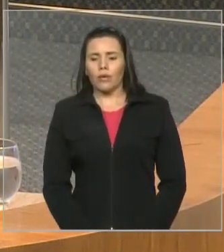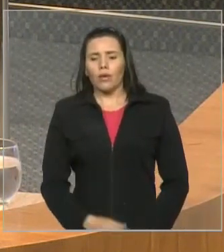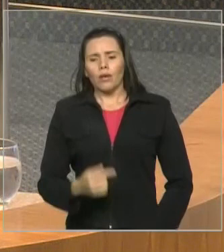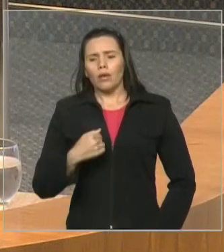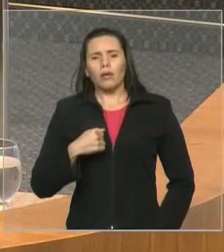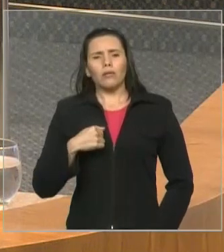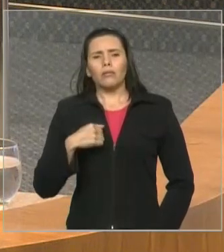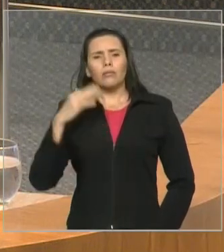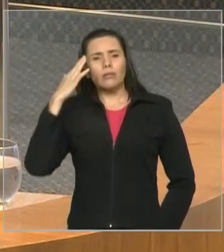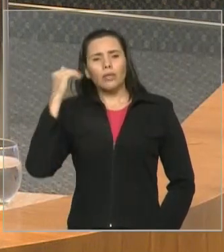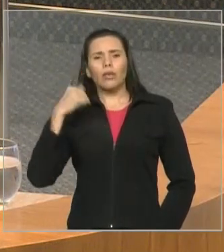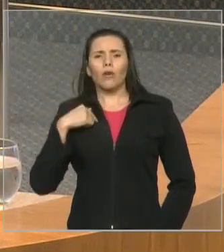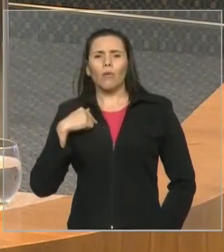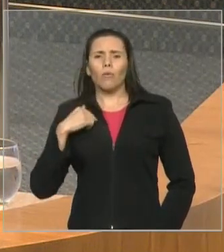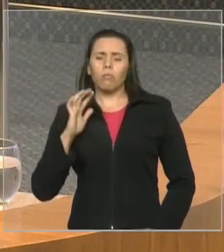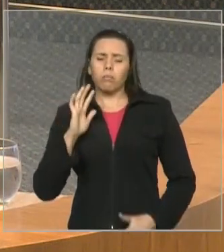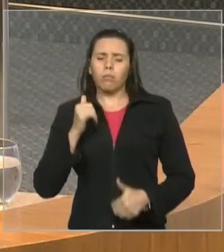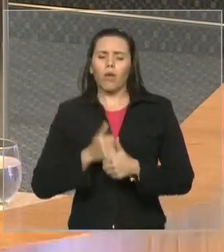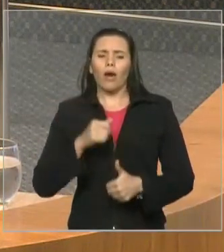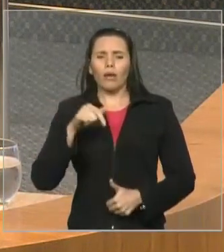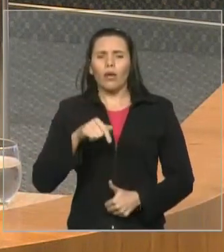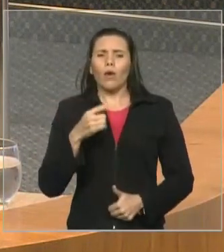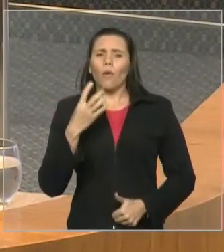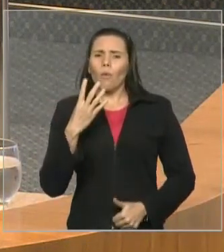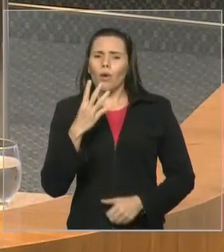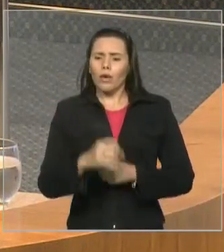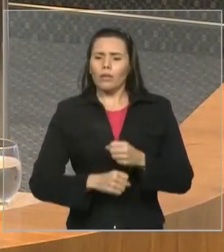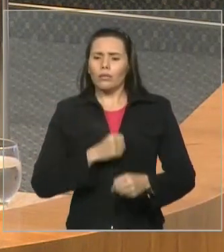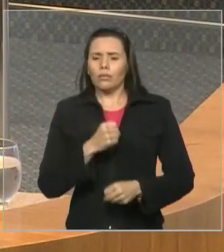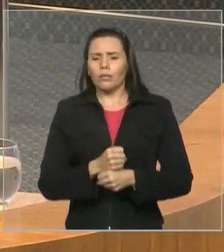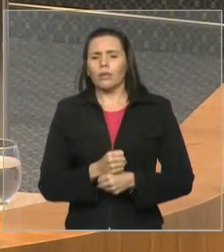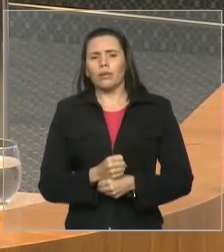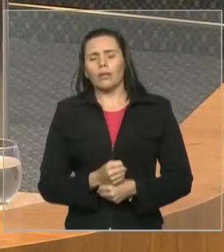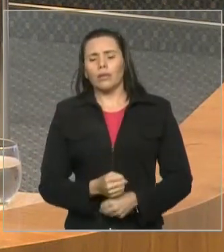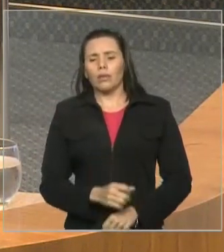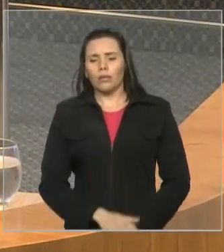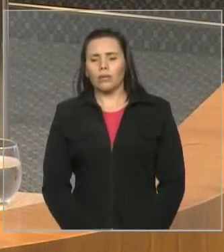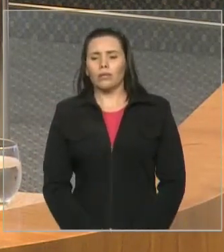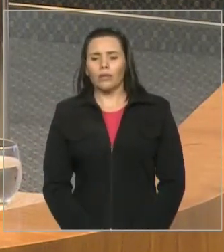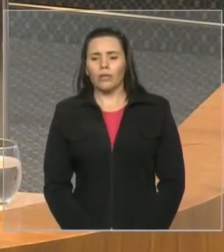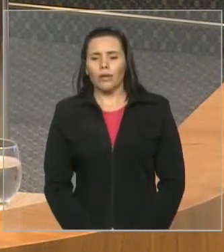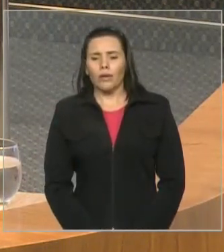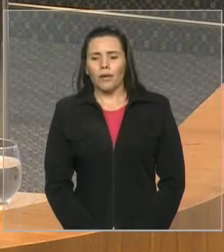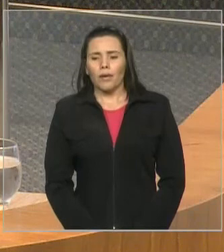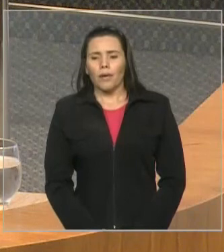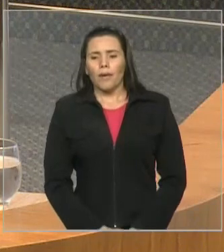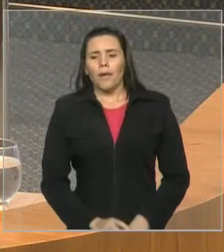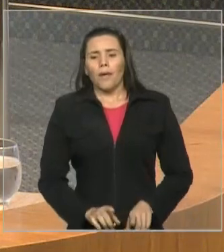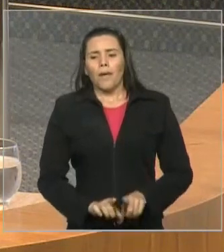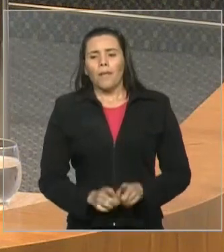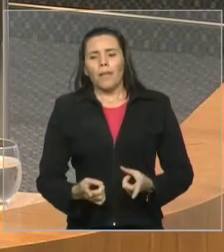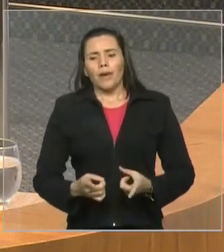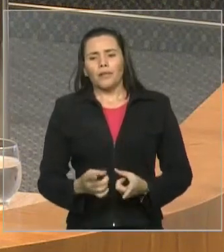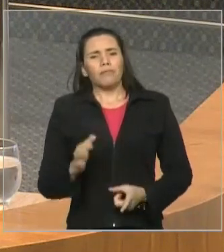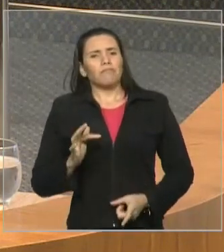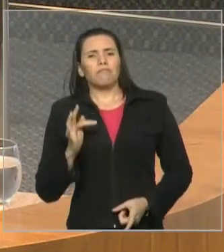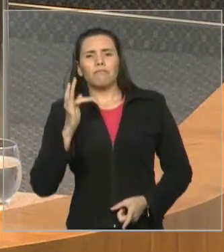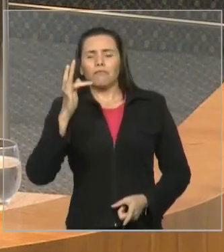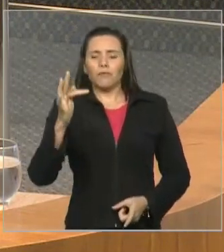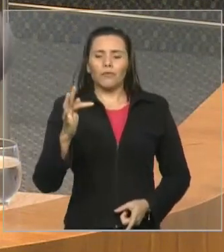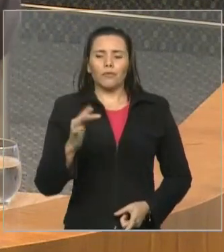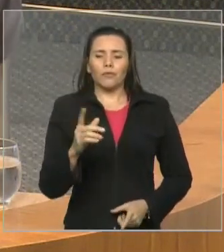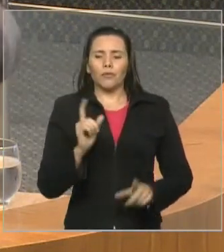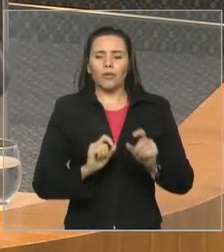aqui, mas um mandato de dois anos e depois substituído por outro mandato de quatro anos mais adiante, se assim for o desejo de Vossa